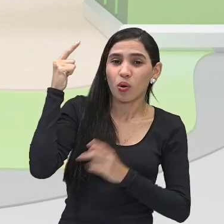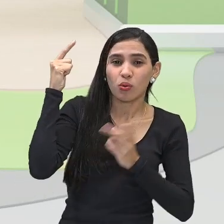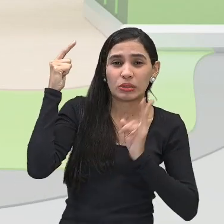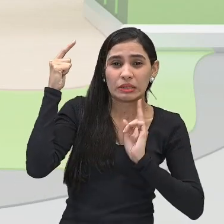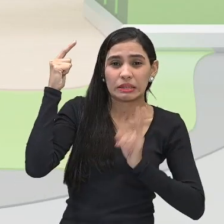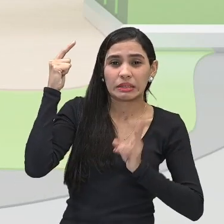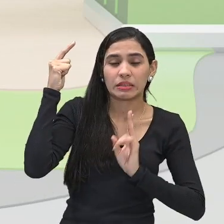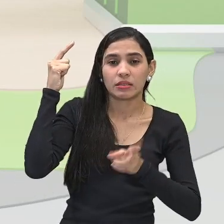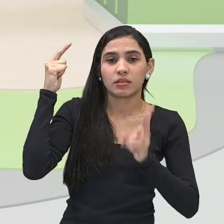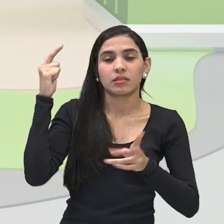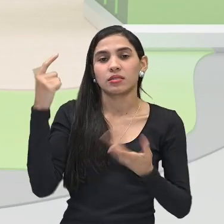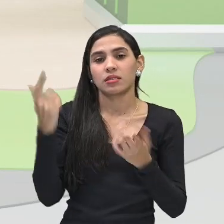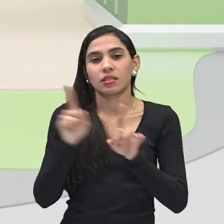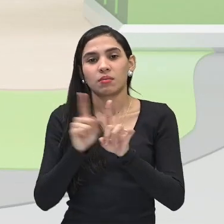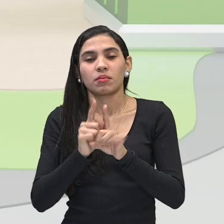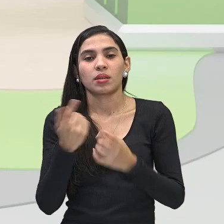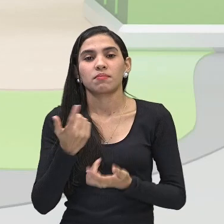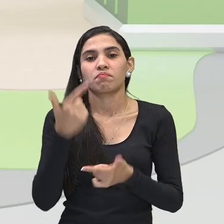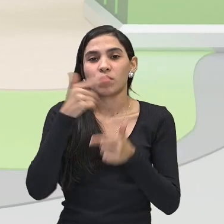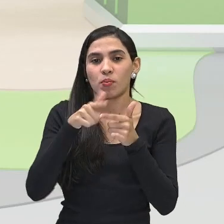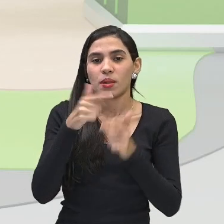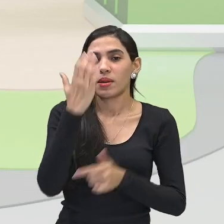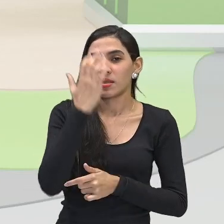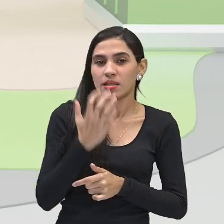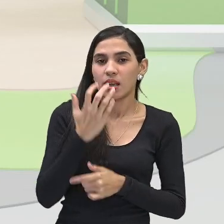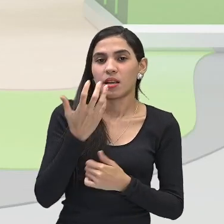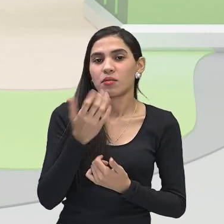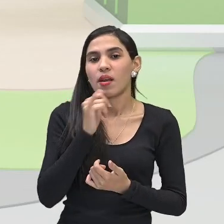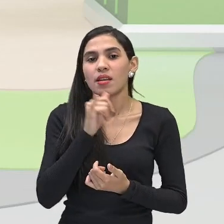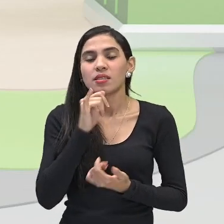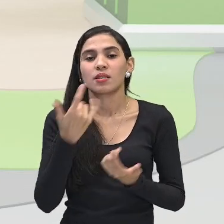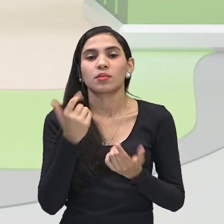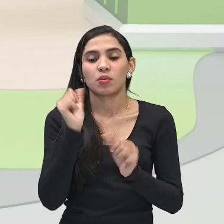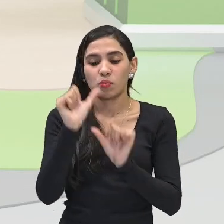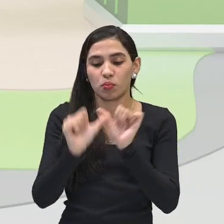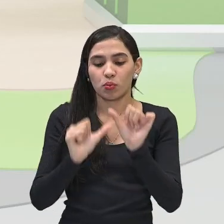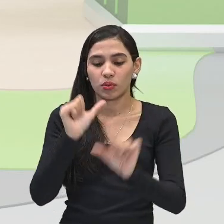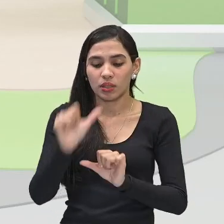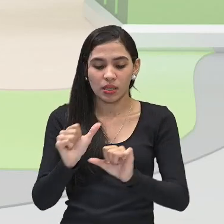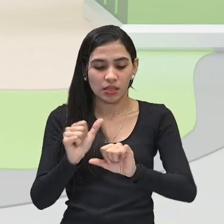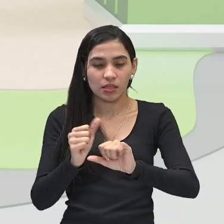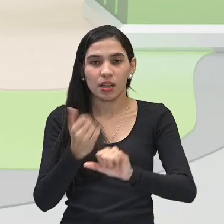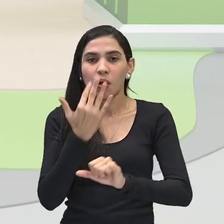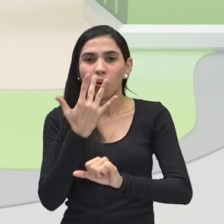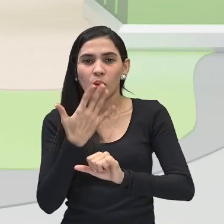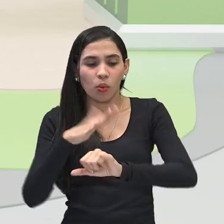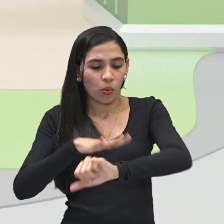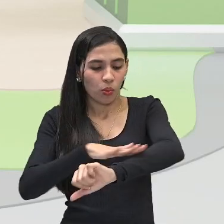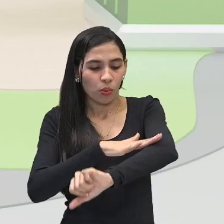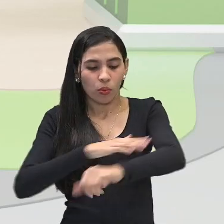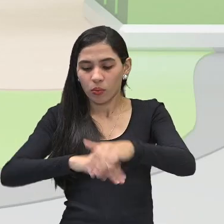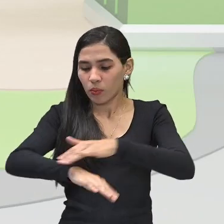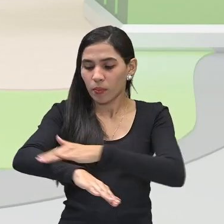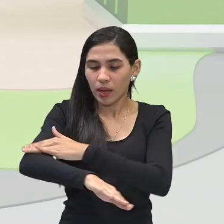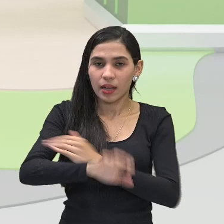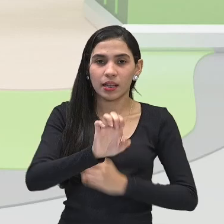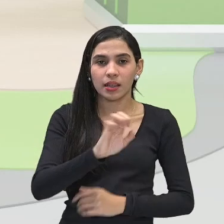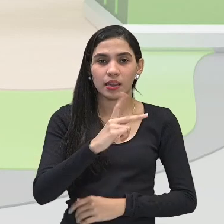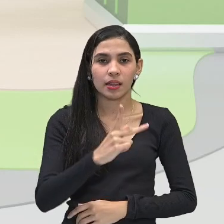como alterações ali na pele, na epiderme, são